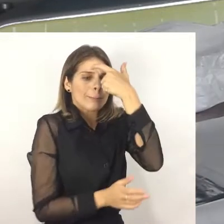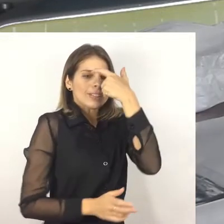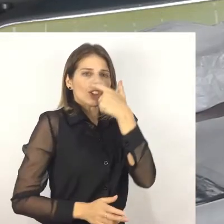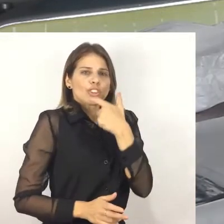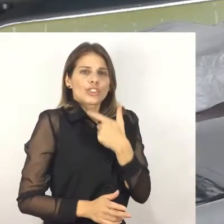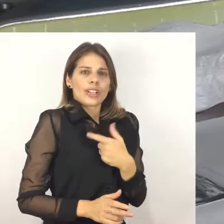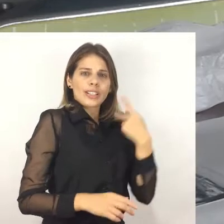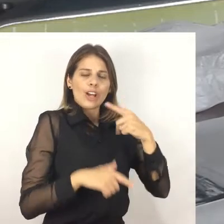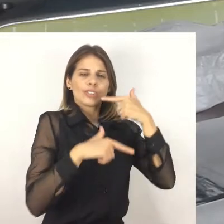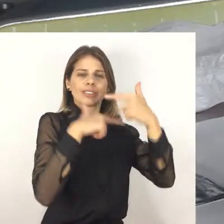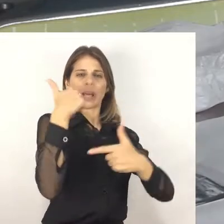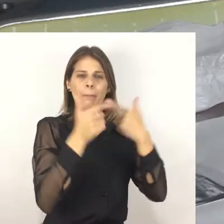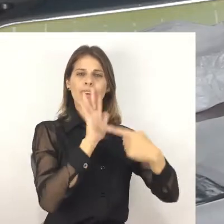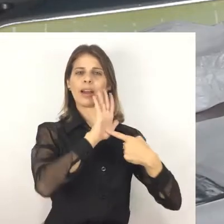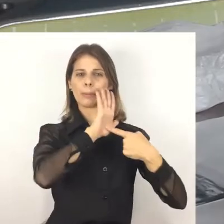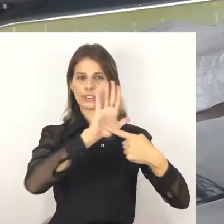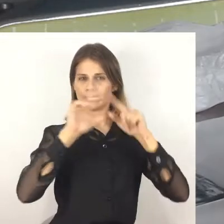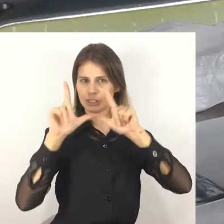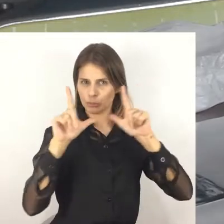tinha mexido nele.